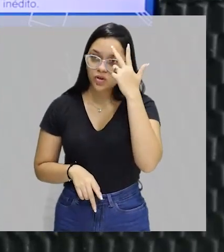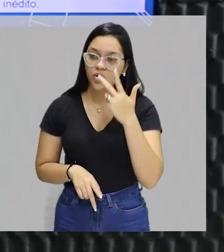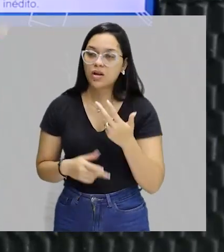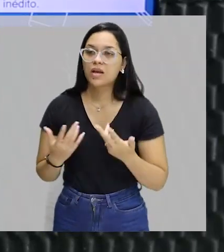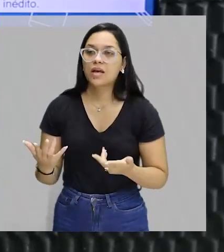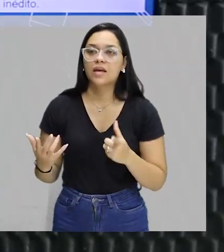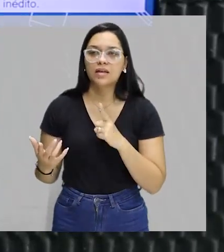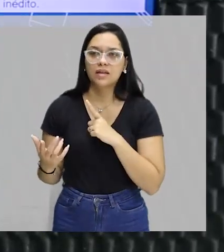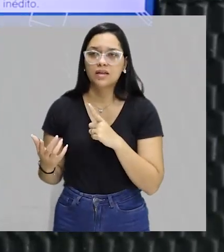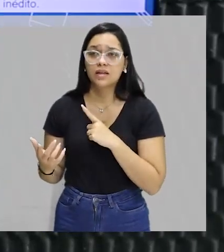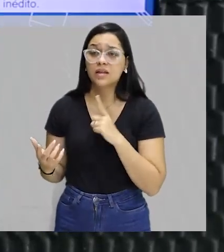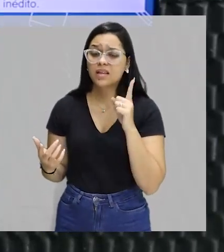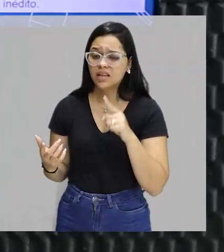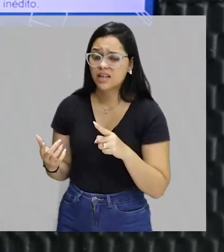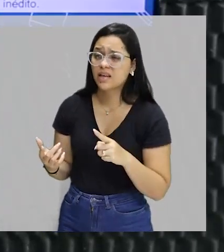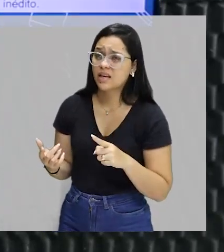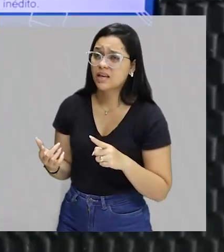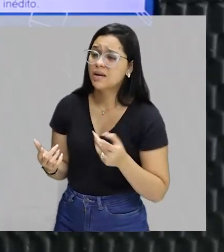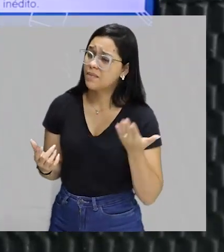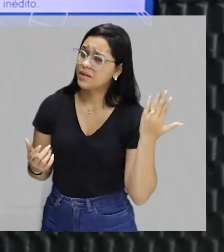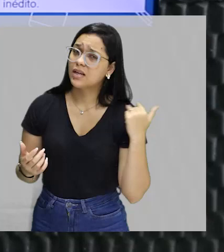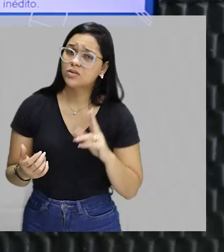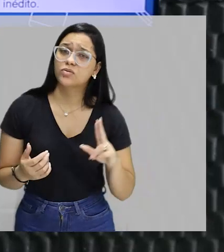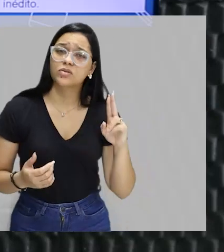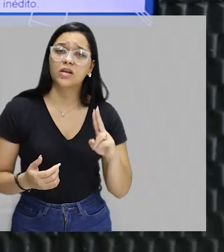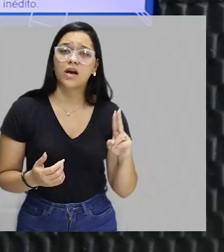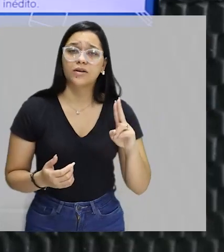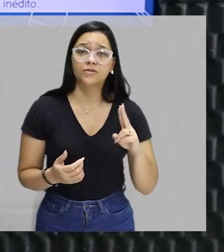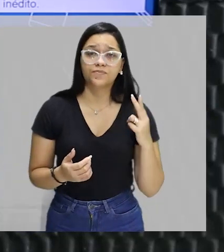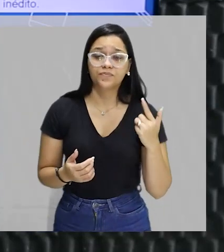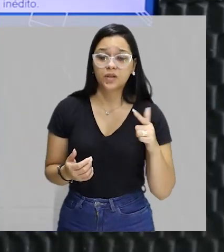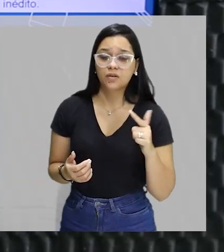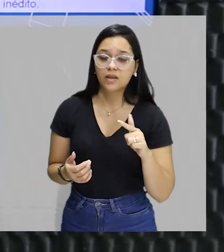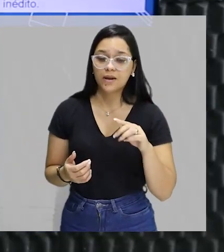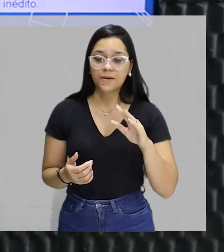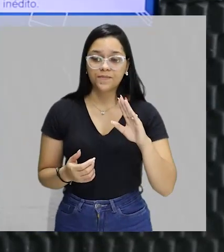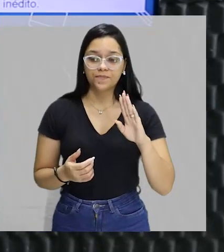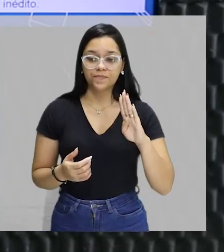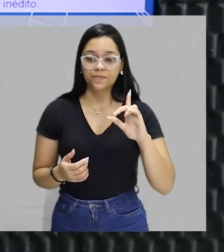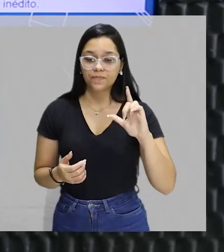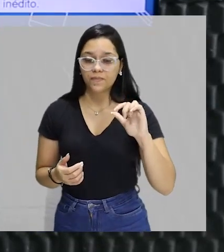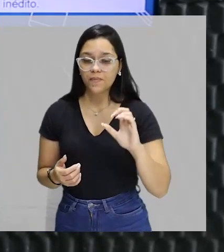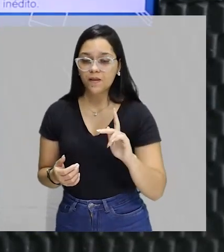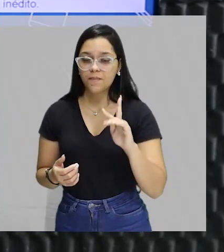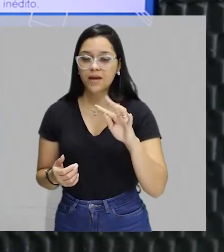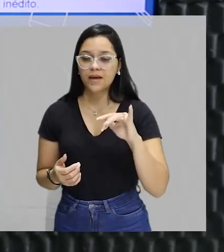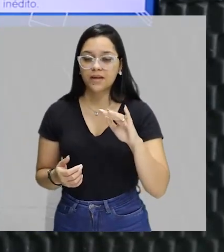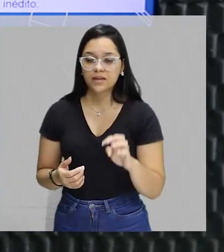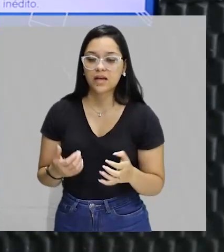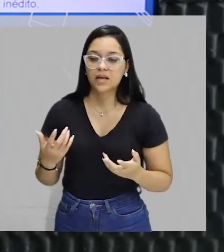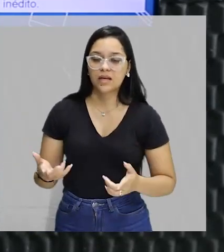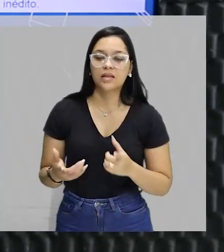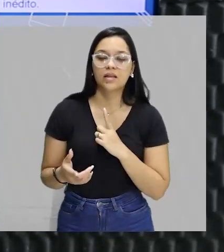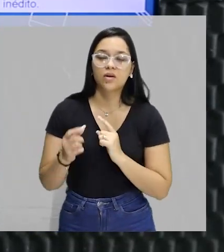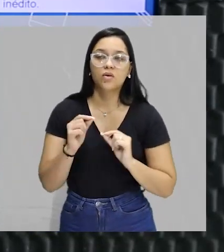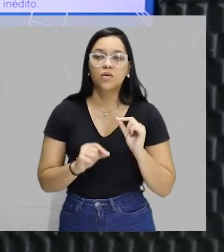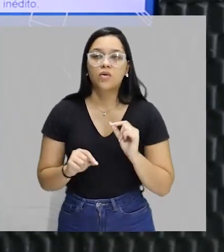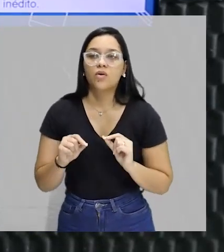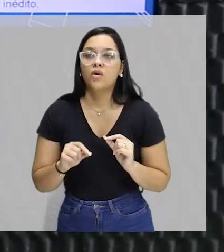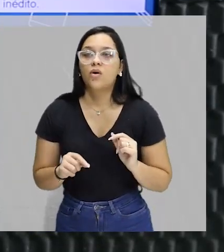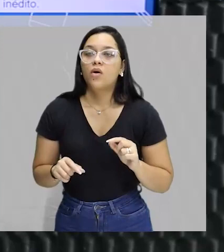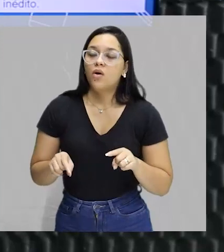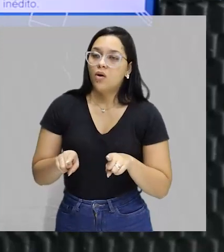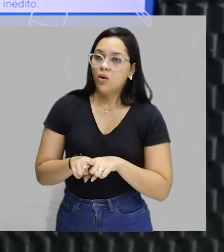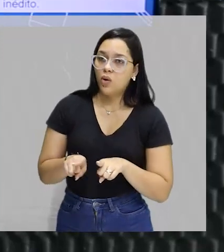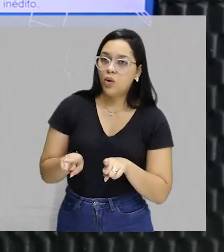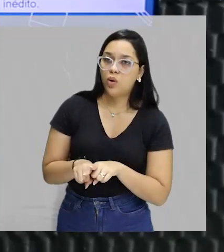peças teatrais, que eram muito elitizadas na época. Eles não usam black tie, onde o operário é o protagonista, e